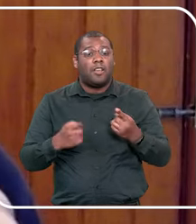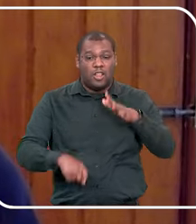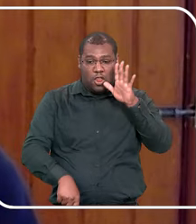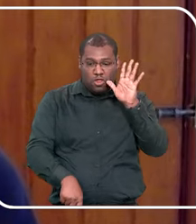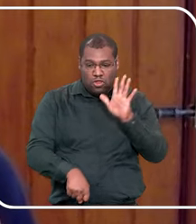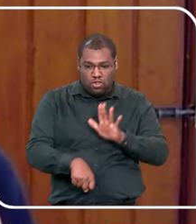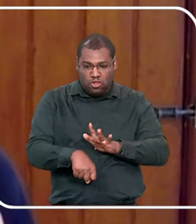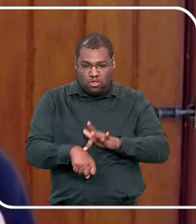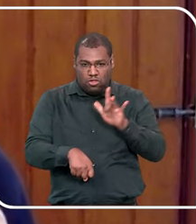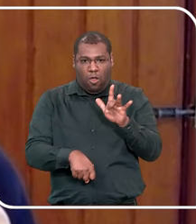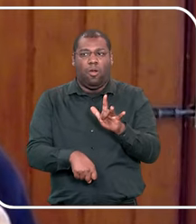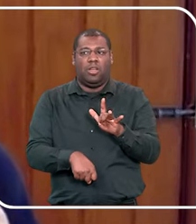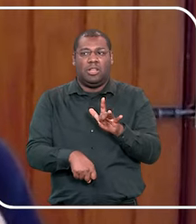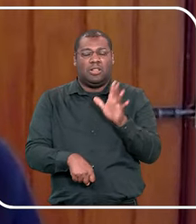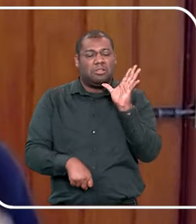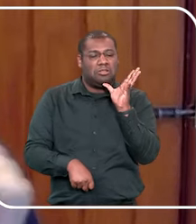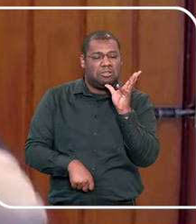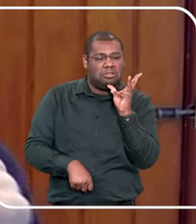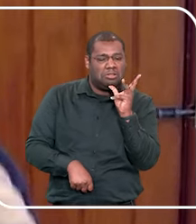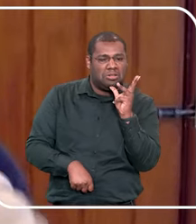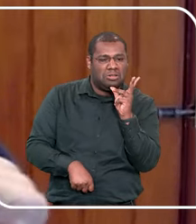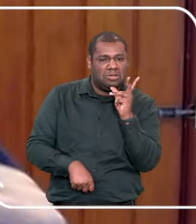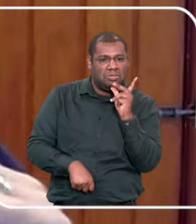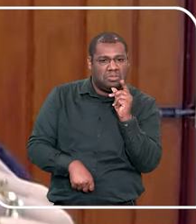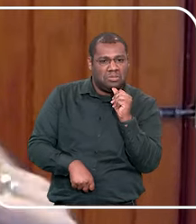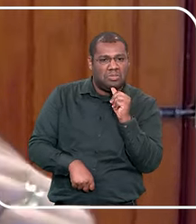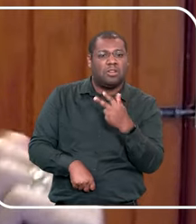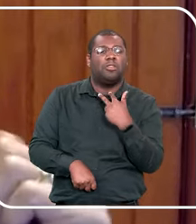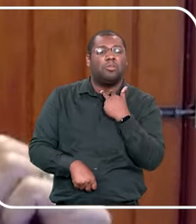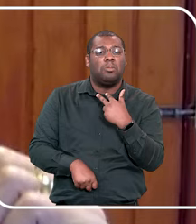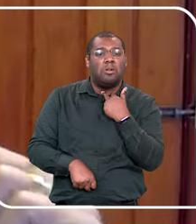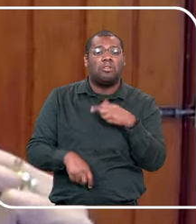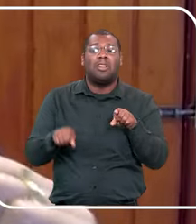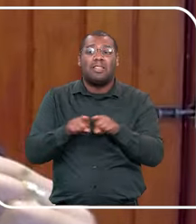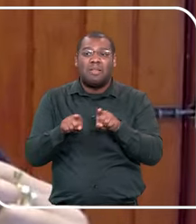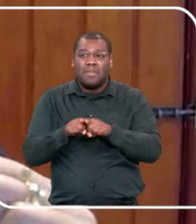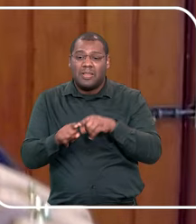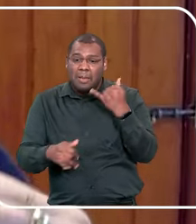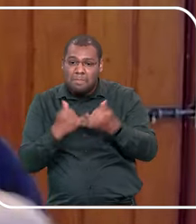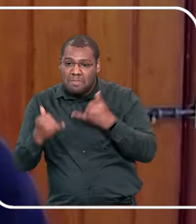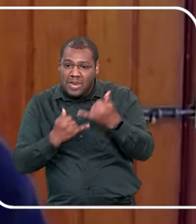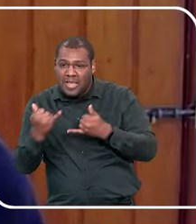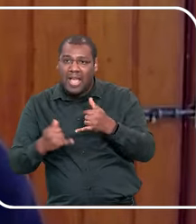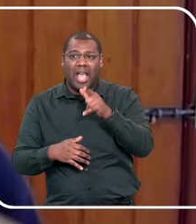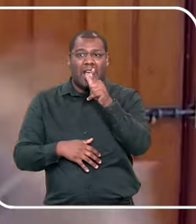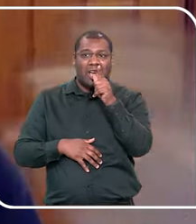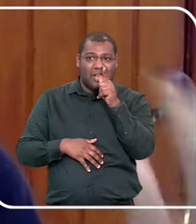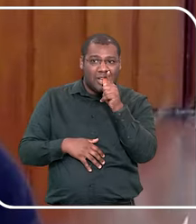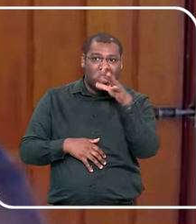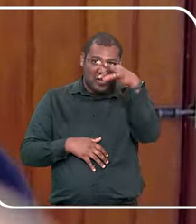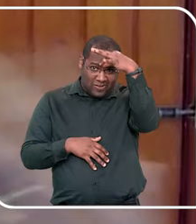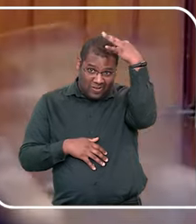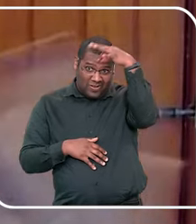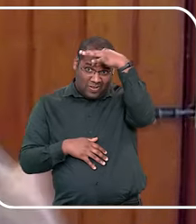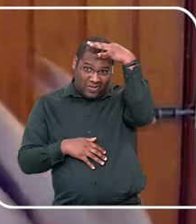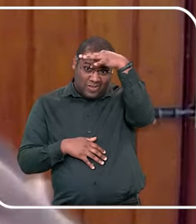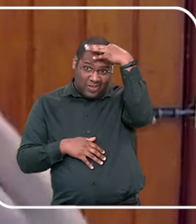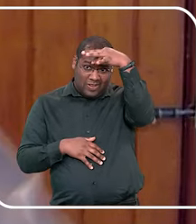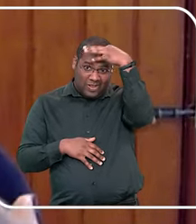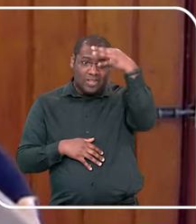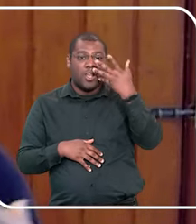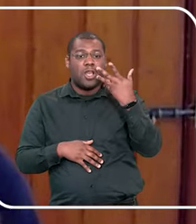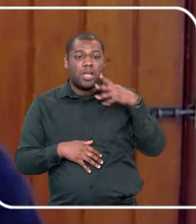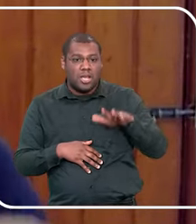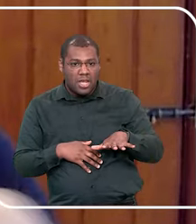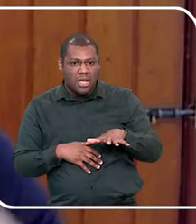pode ser demorado, e que não pode fazer brincadeira com a parte íntima, e isso de uma forma leve, todos os dias,